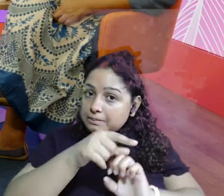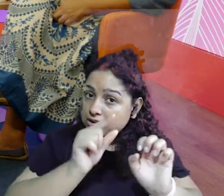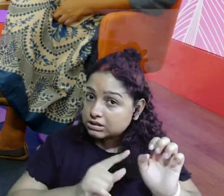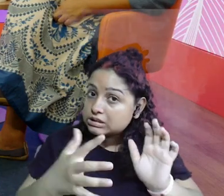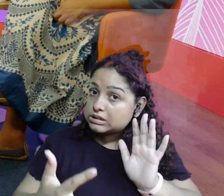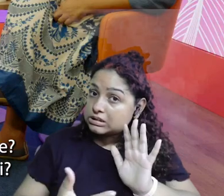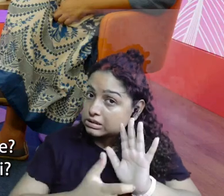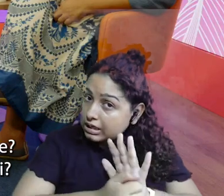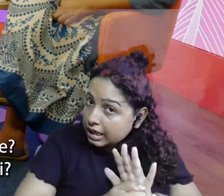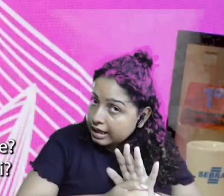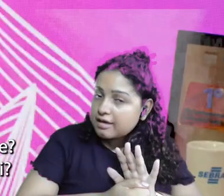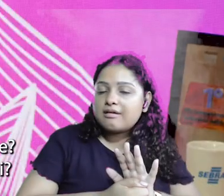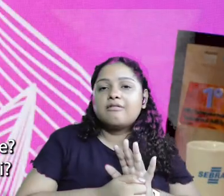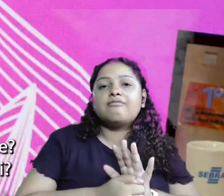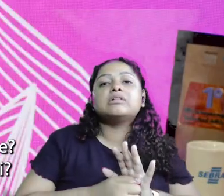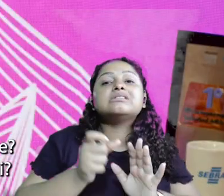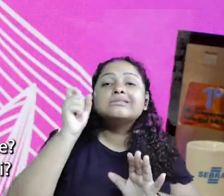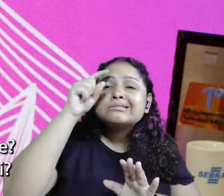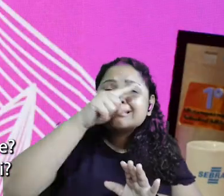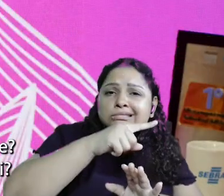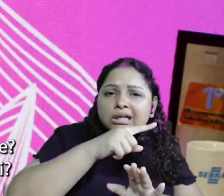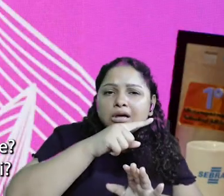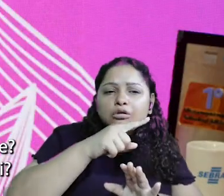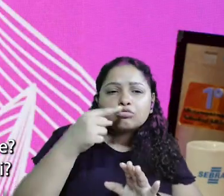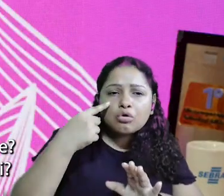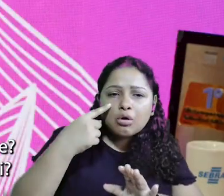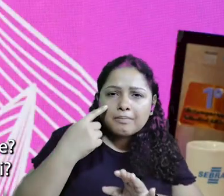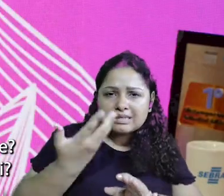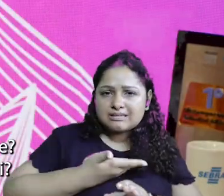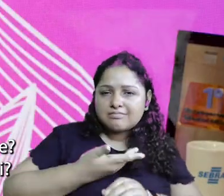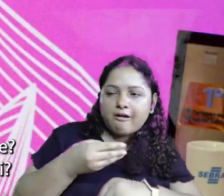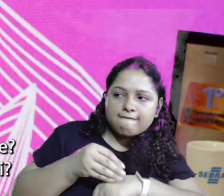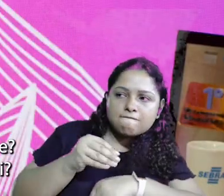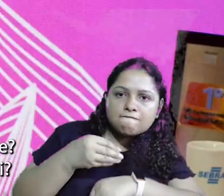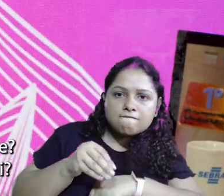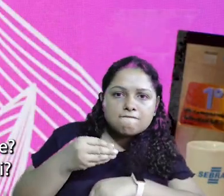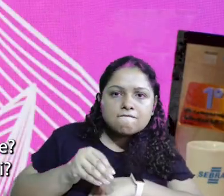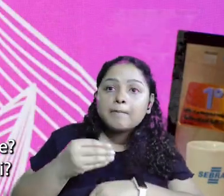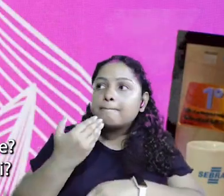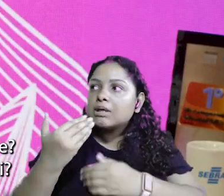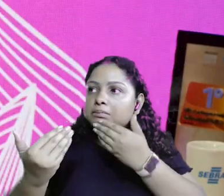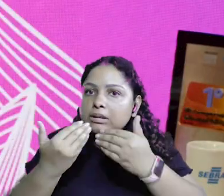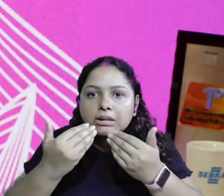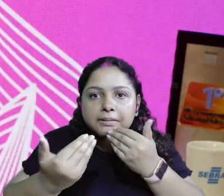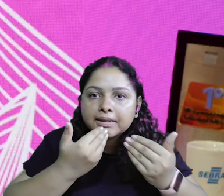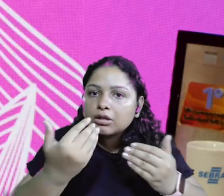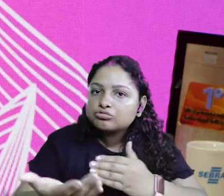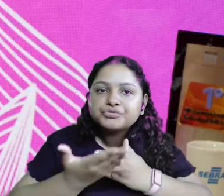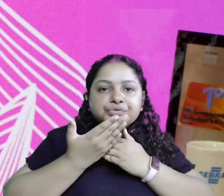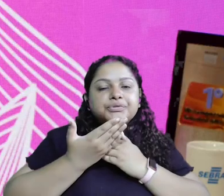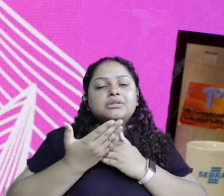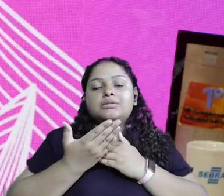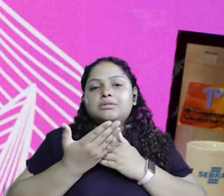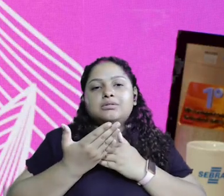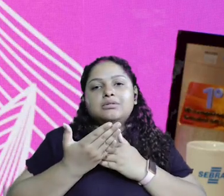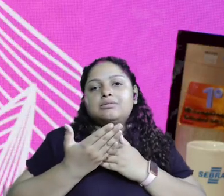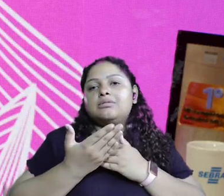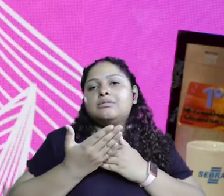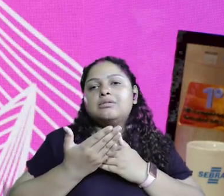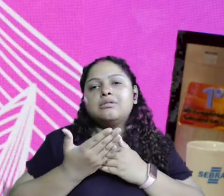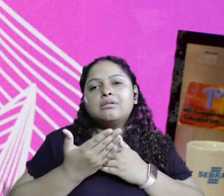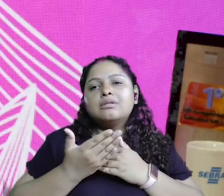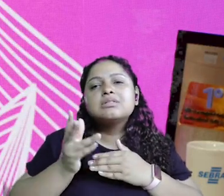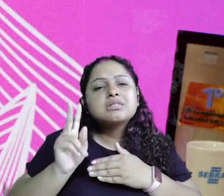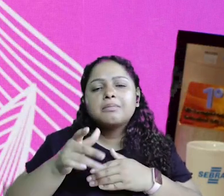empreendedoras, se inscreva no prêmio. Tem dificuldade? Olha as dicas das minhas amigas aqui. Pede ajuda pra amiga. E